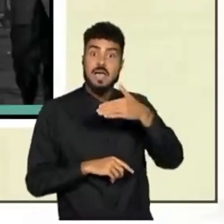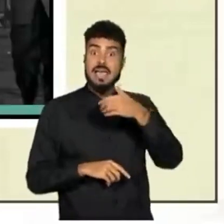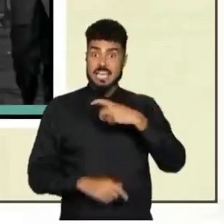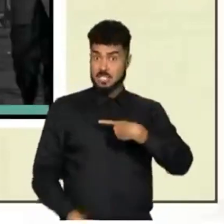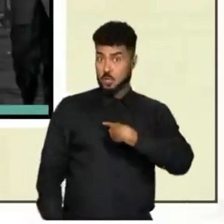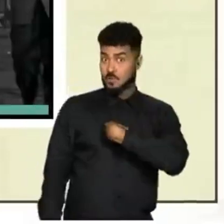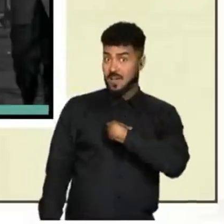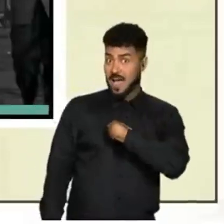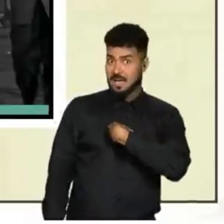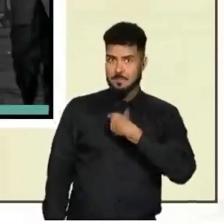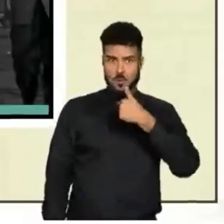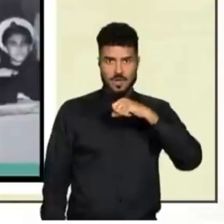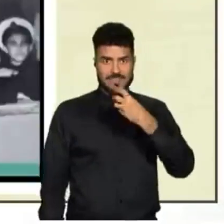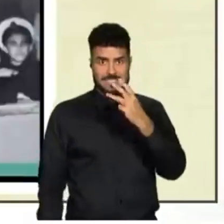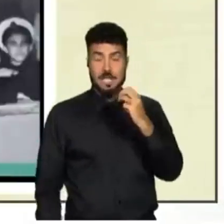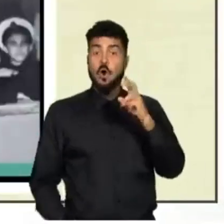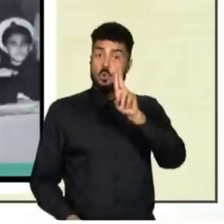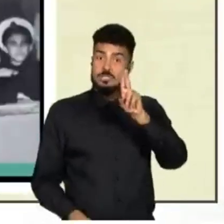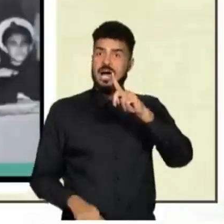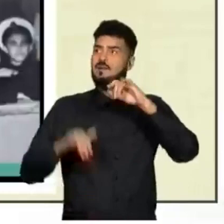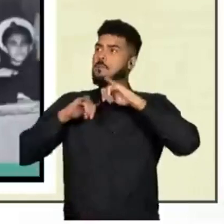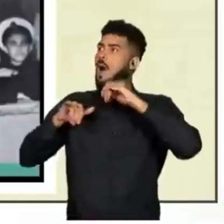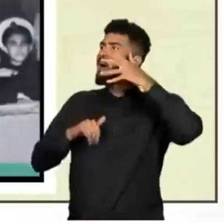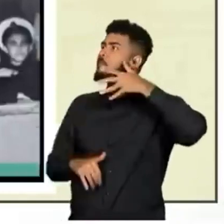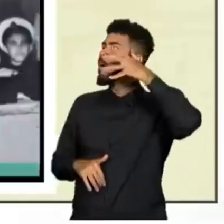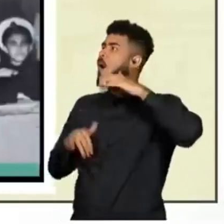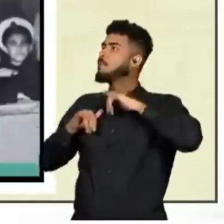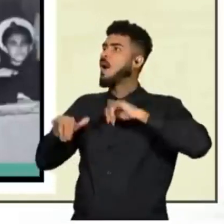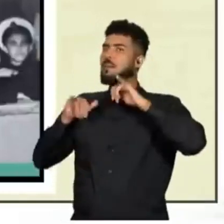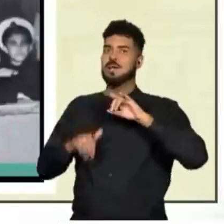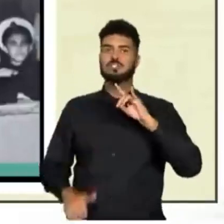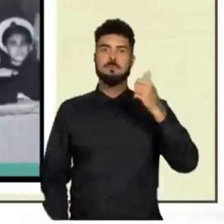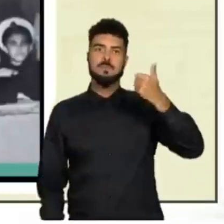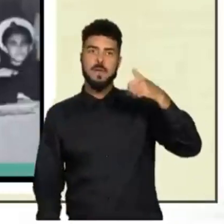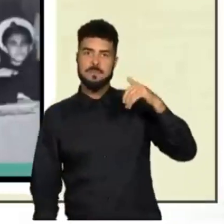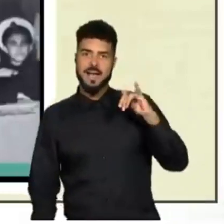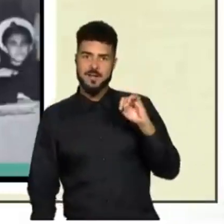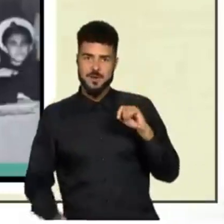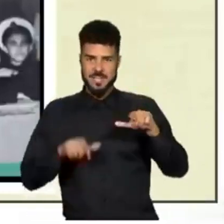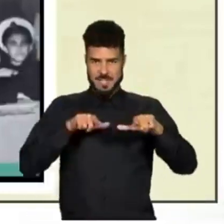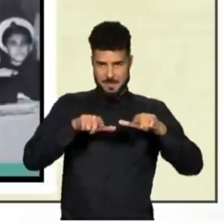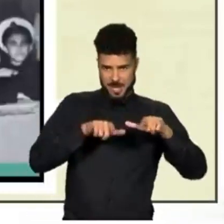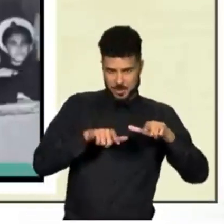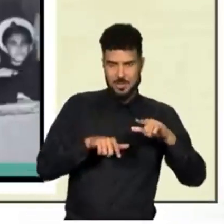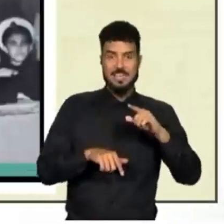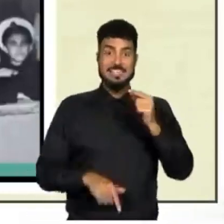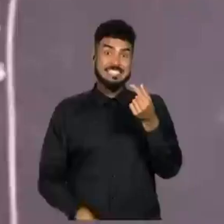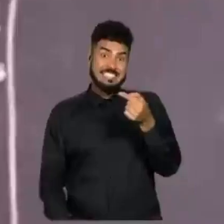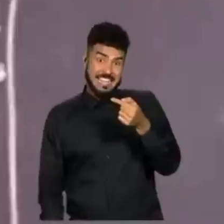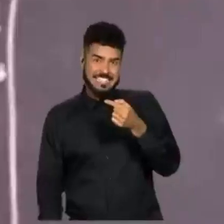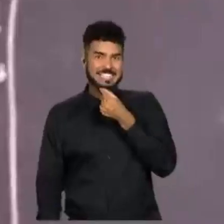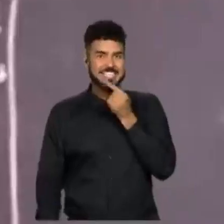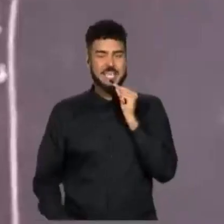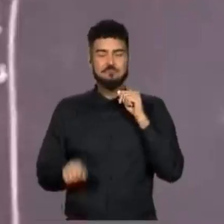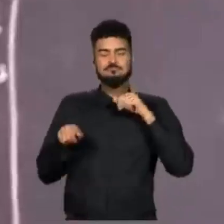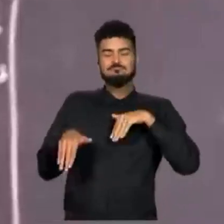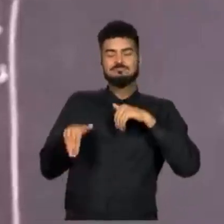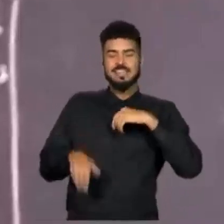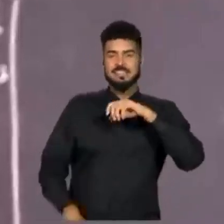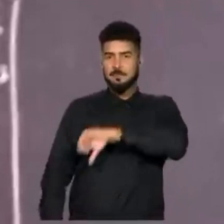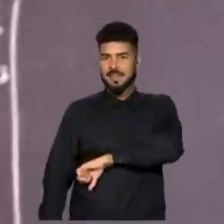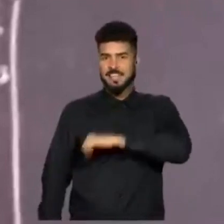que a gente, nós vascaínos, se orgulhamos de ter um estádio próprio é um estádio que há 100 anos